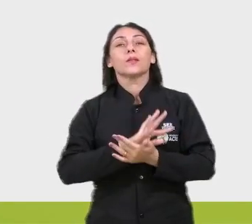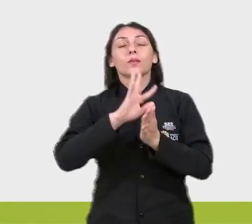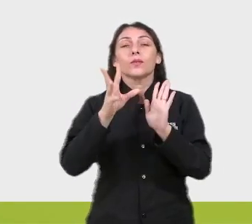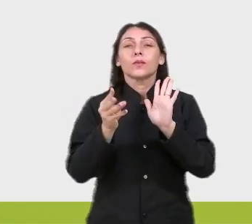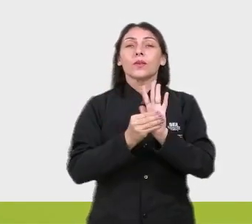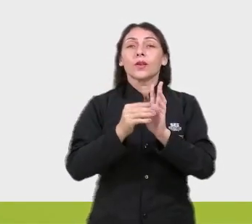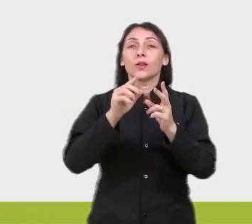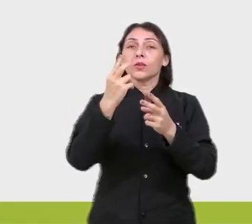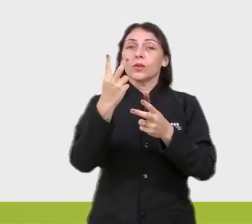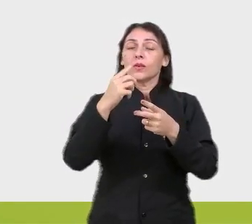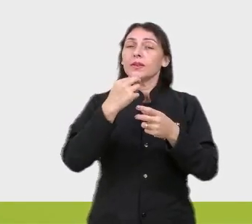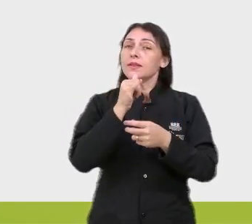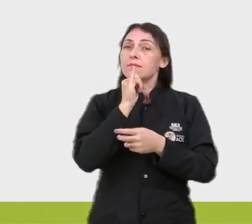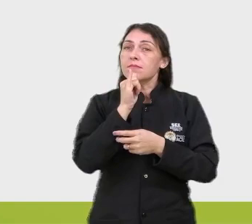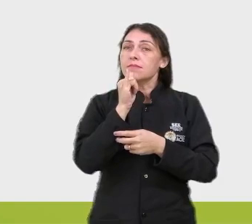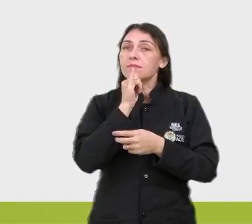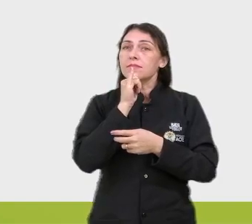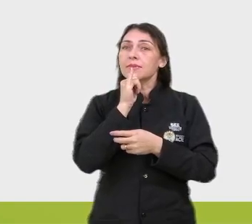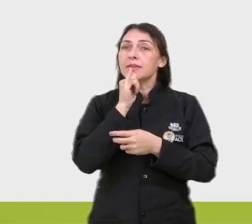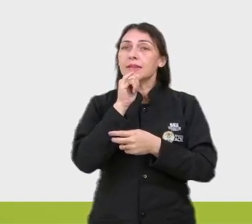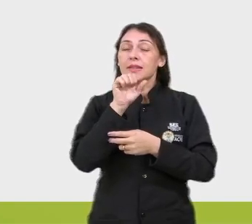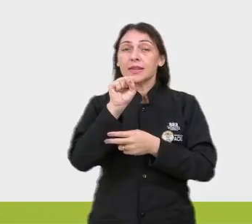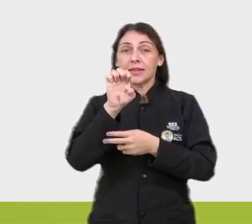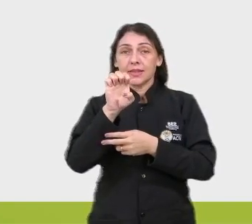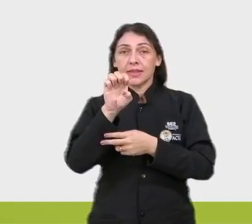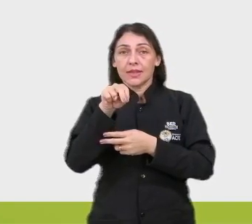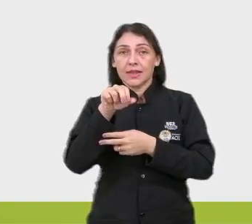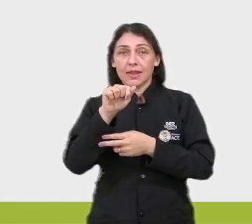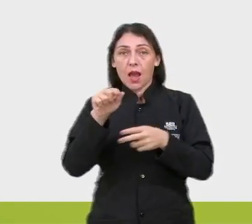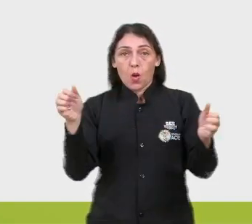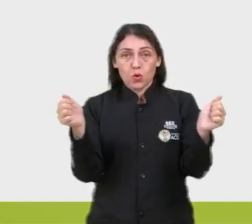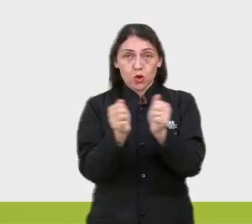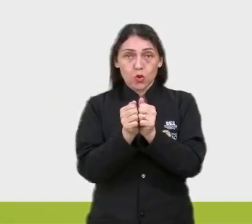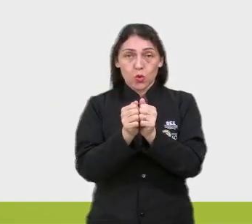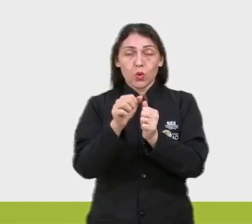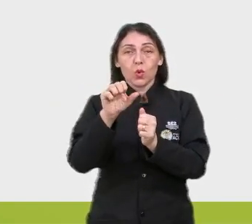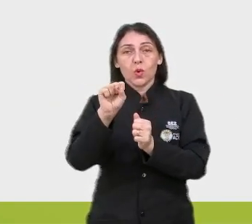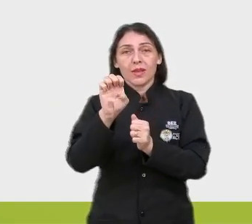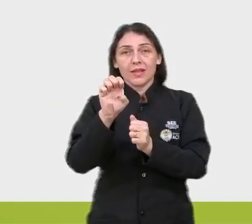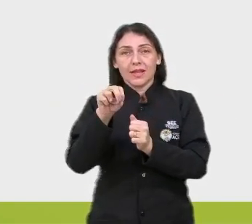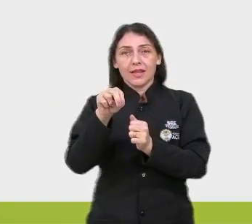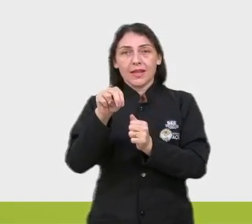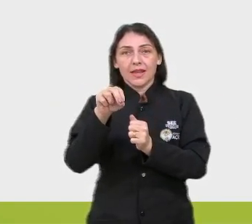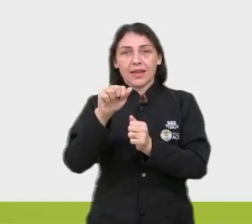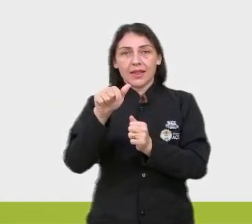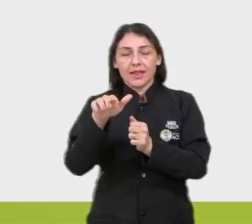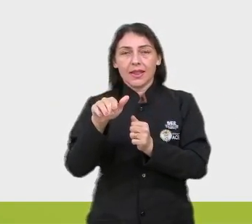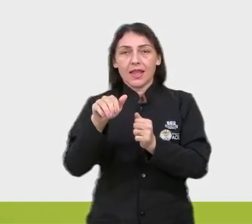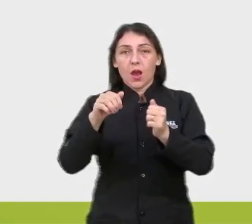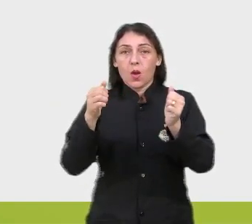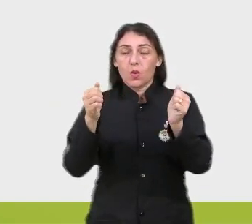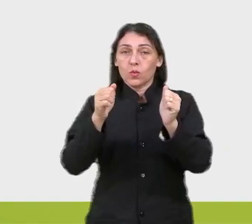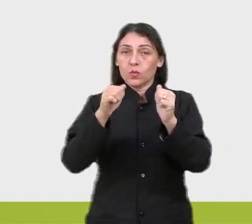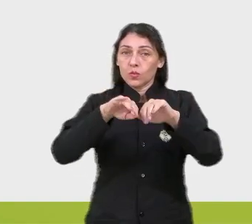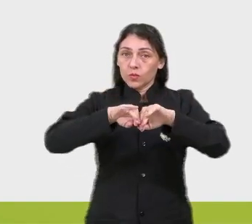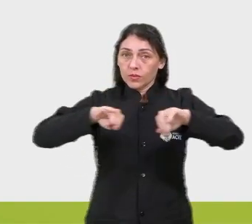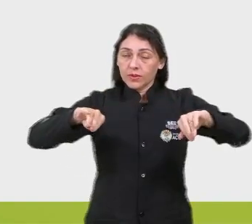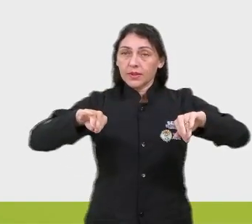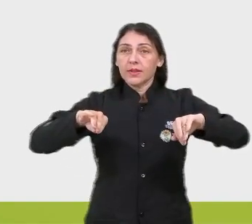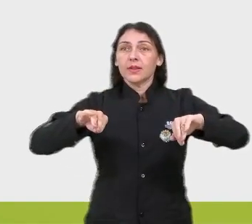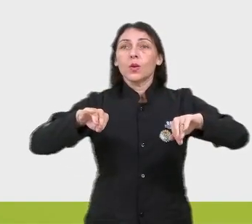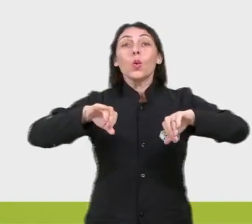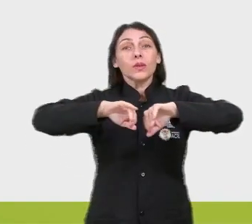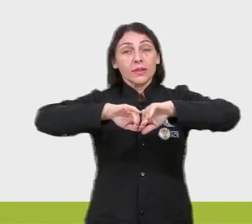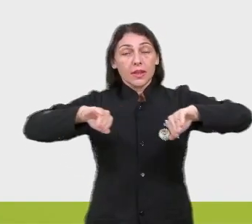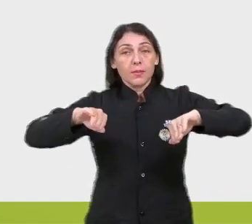coloquei aqui dois exemplos, que é o senão separado e o senão junto. O senão separado, ele dá